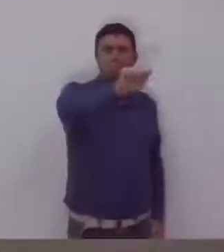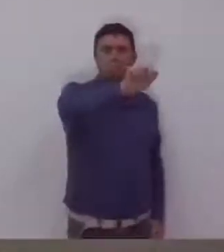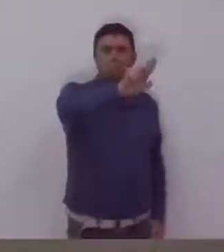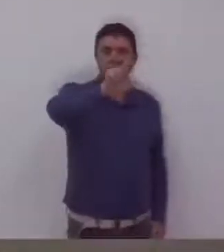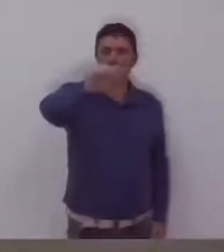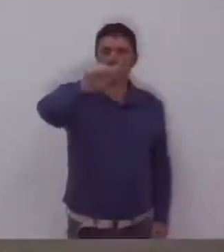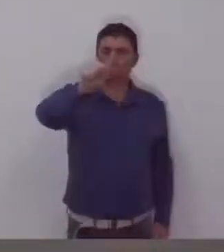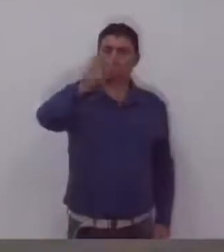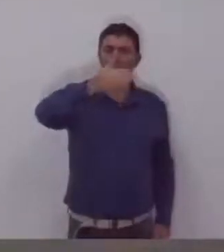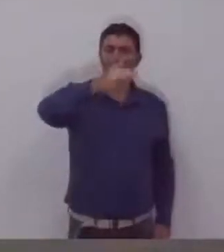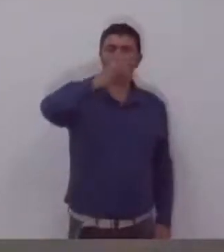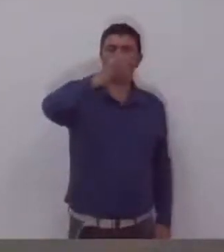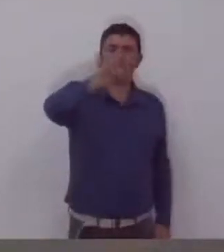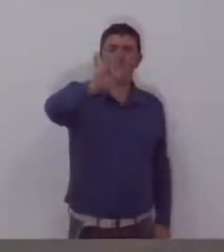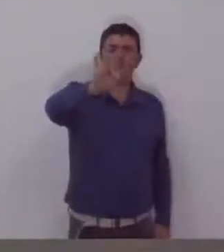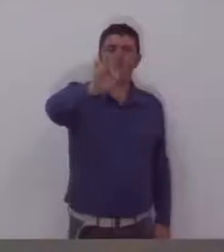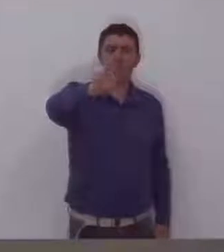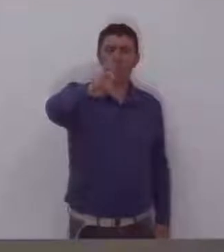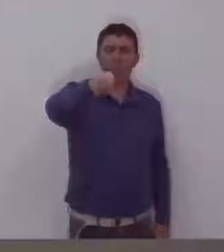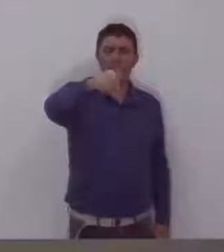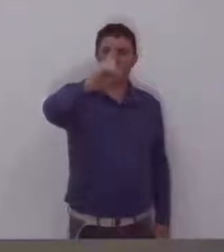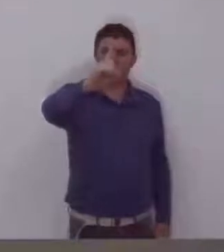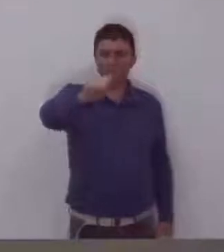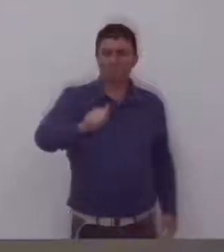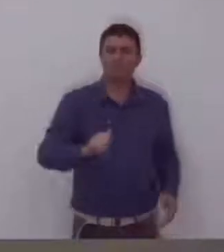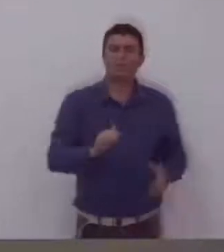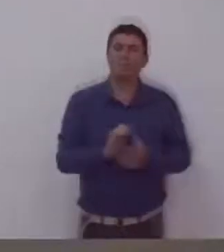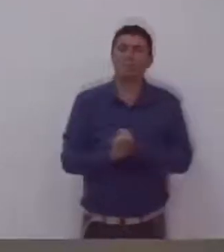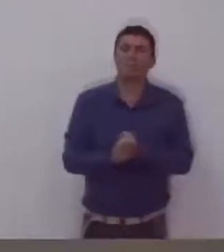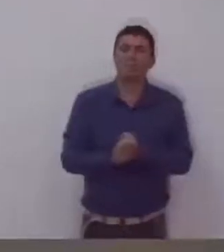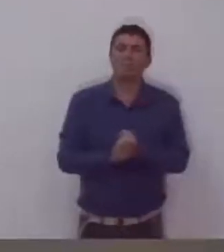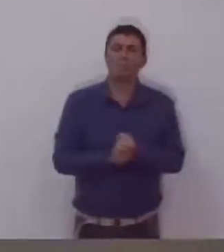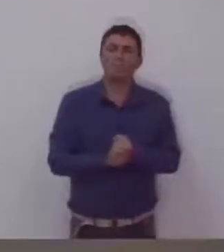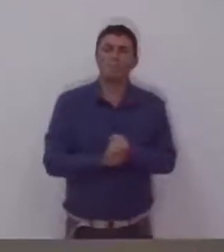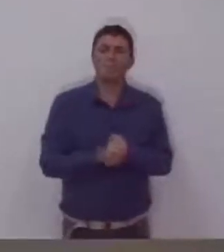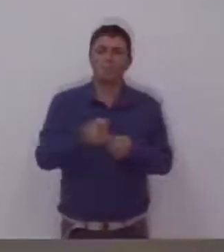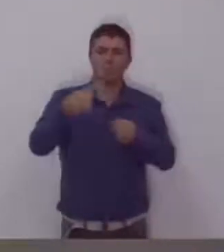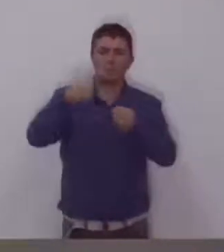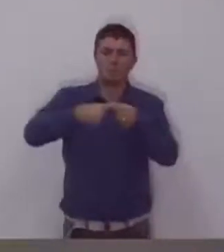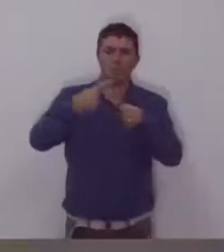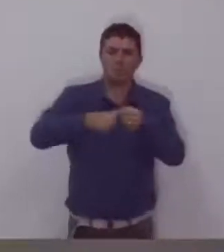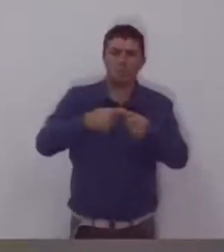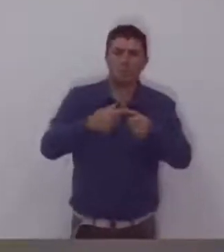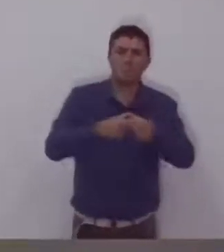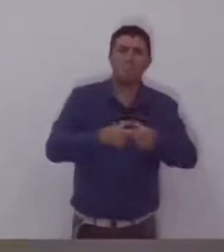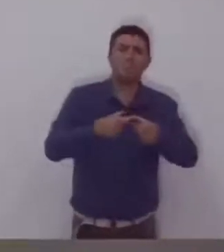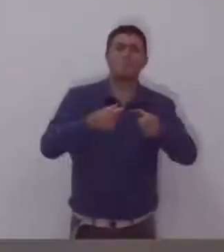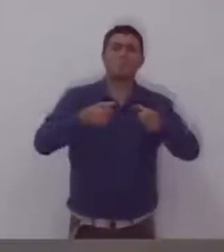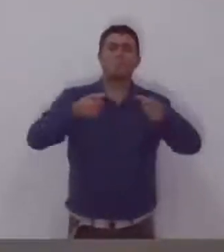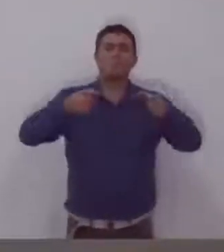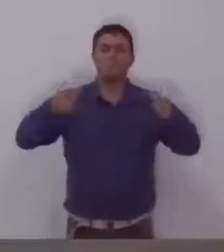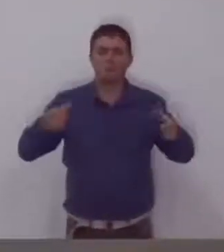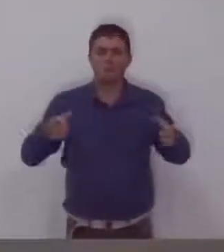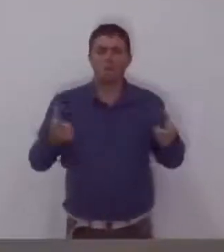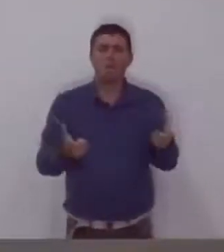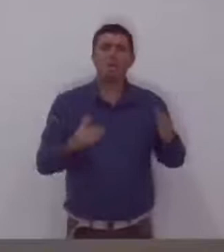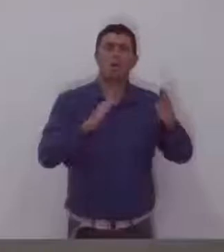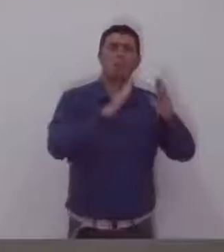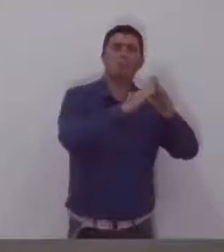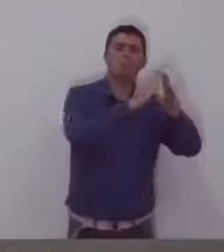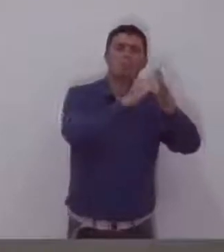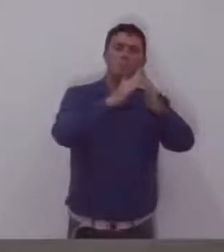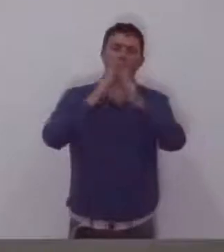cresceu, é claro, mais loteamentos, menos áreas verdes, tudo isso